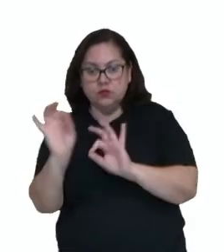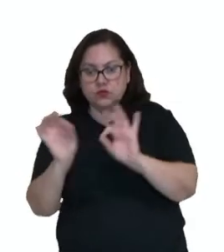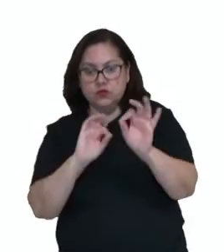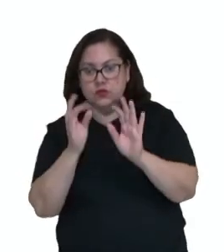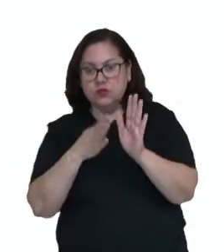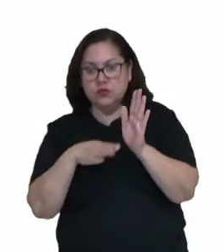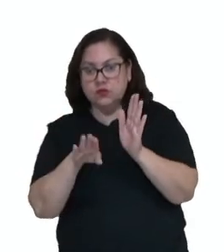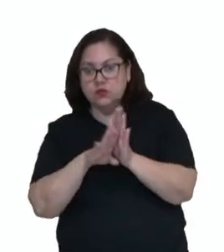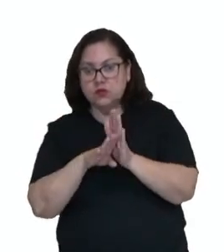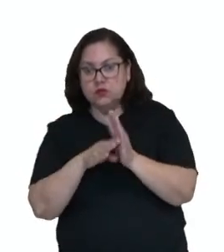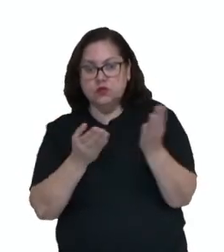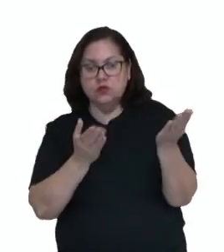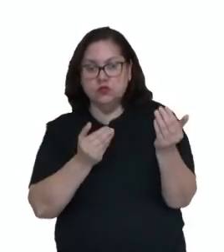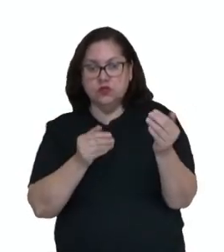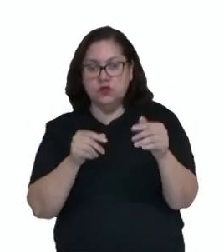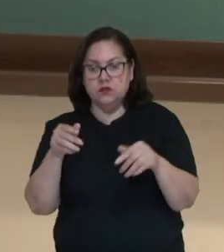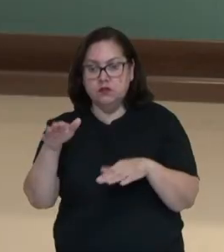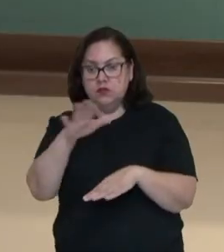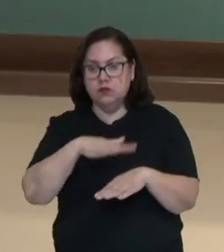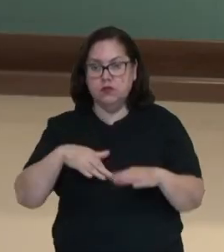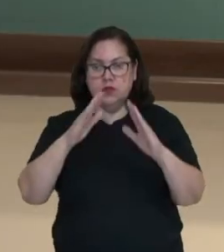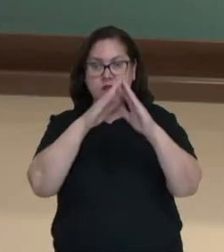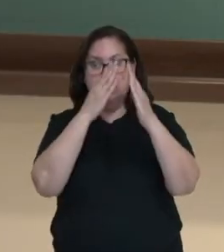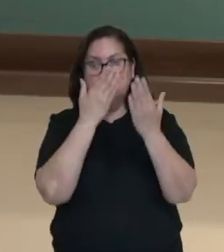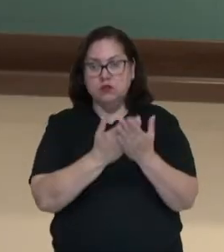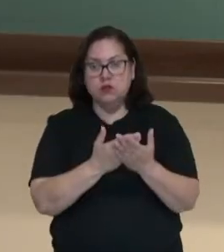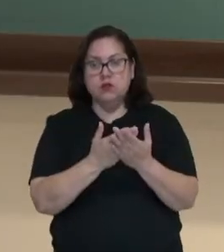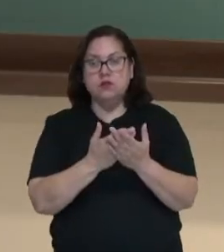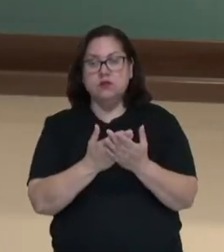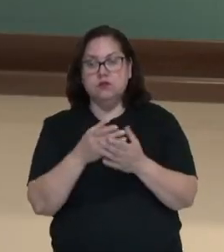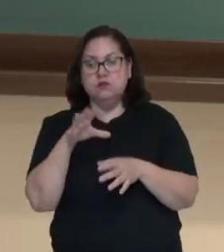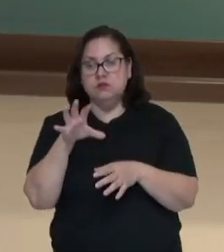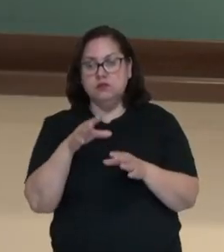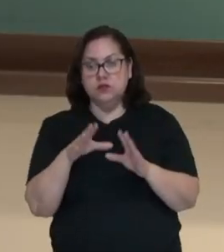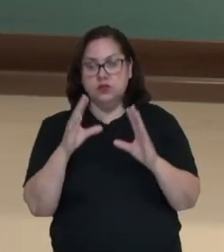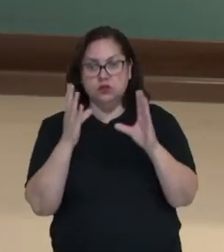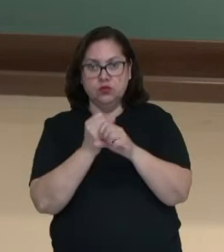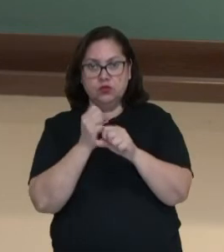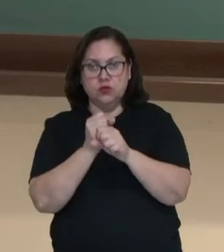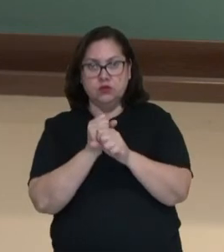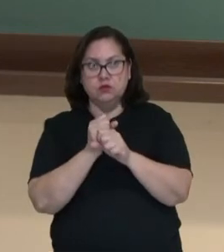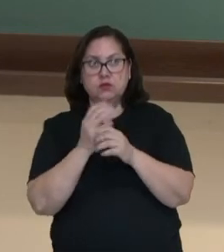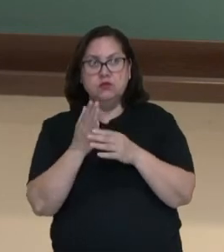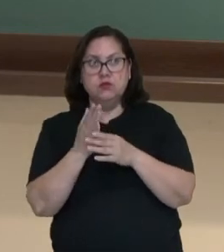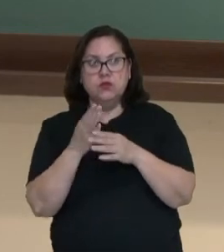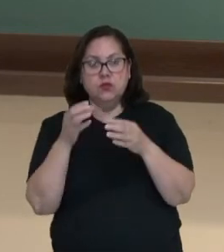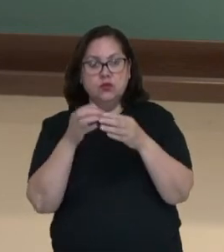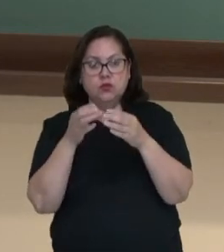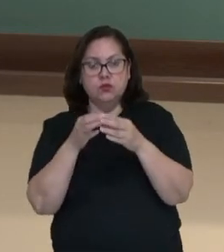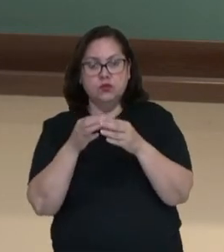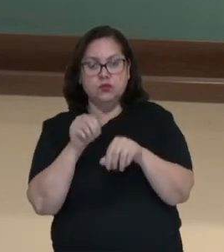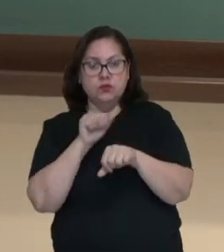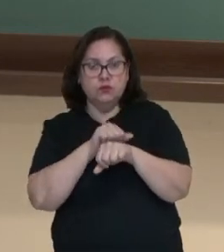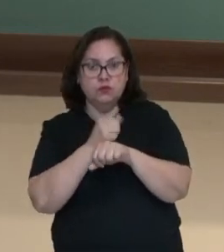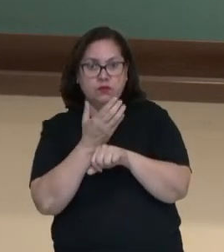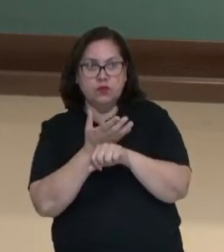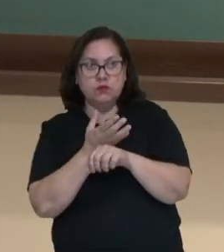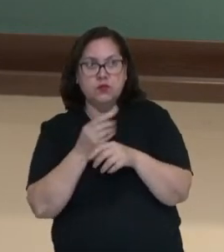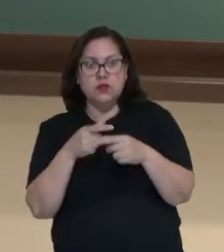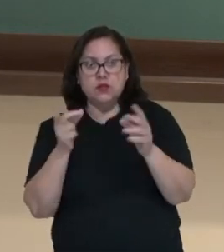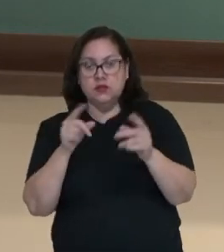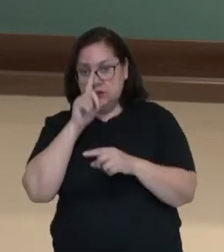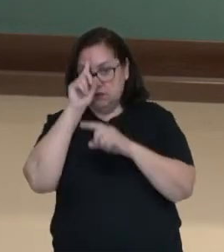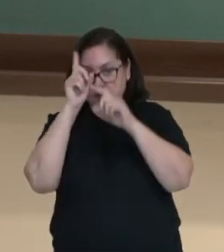voltados aos jovens no ambiente escolar, à população em geral e a grupos vulneráveis. Grande